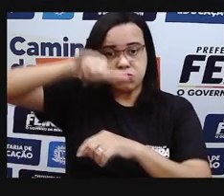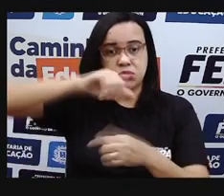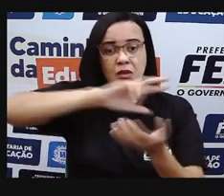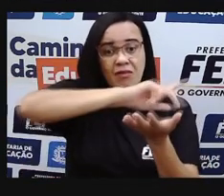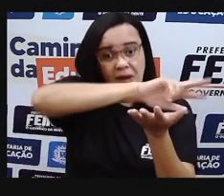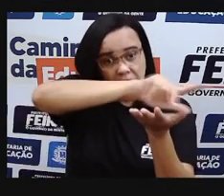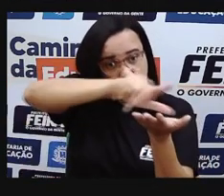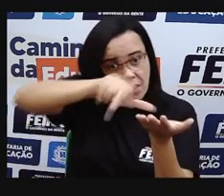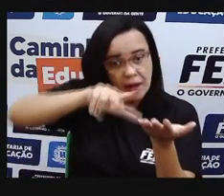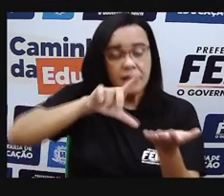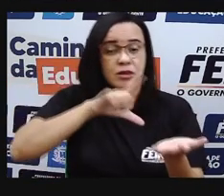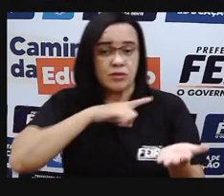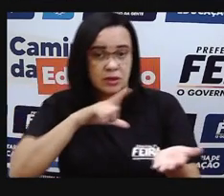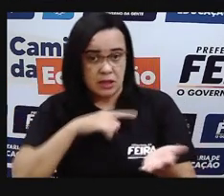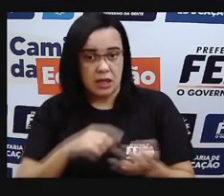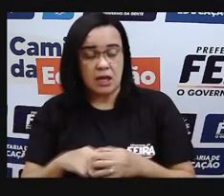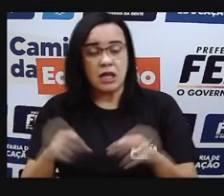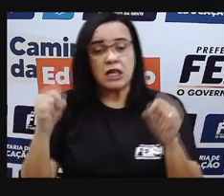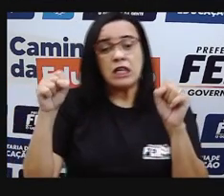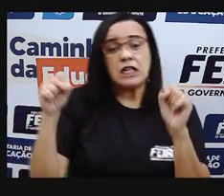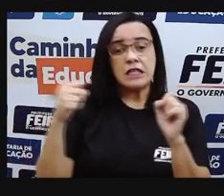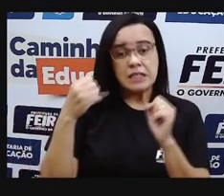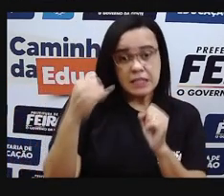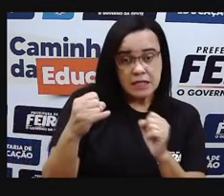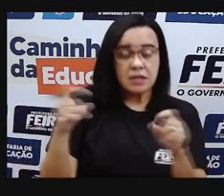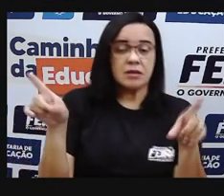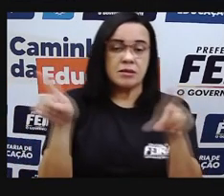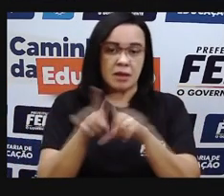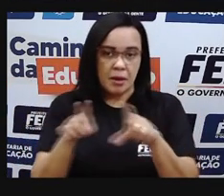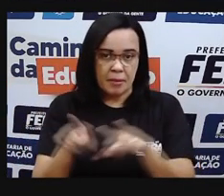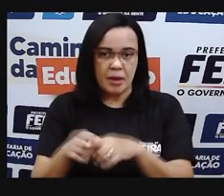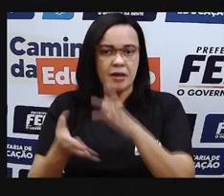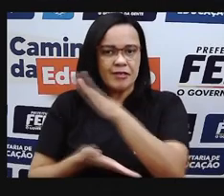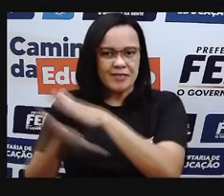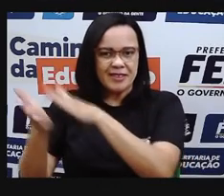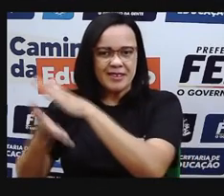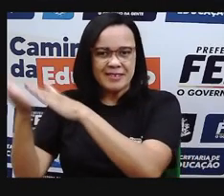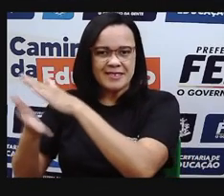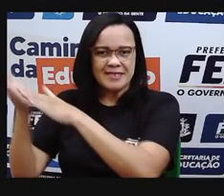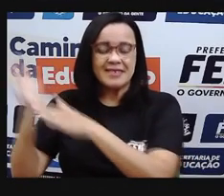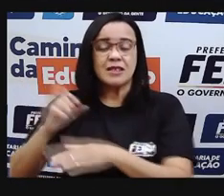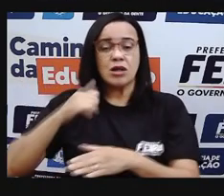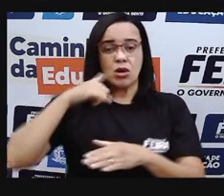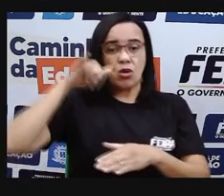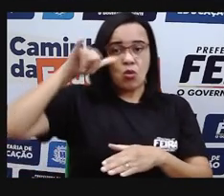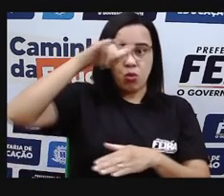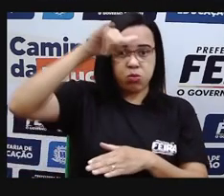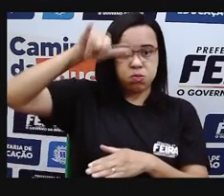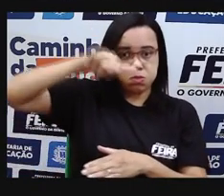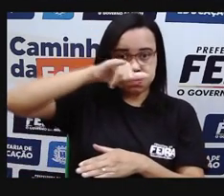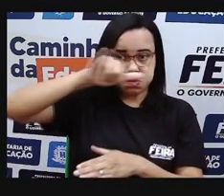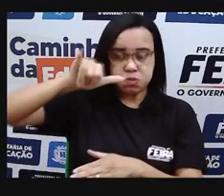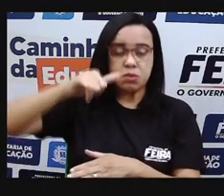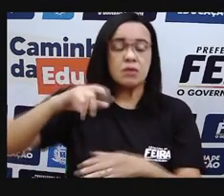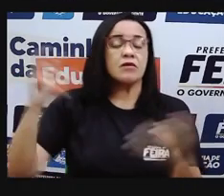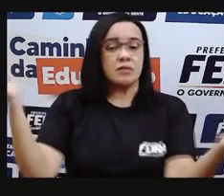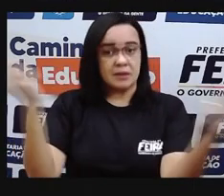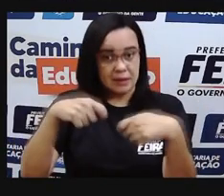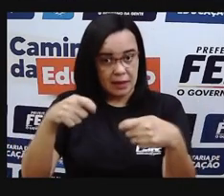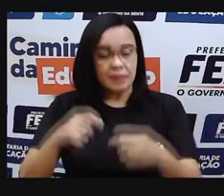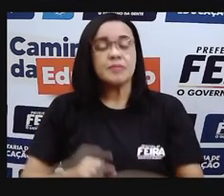viagem, ou se nós formos fazer uma viagem de avião, esses aviões, eles vão alcançar a troposfera.